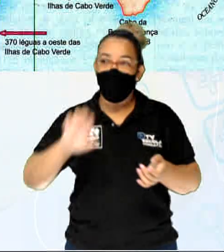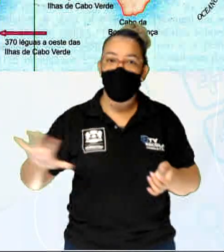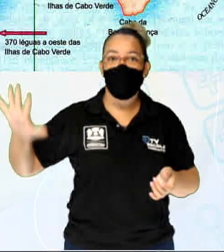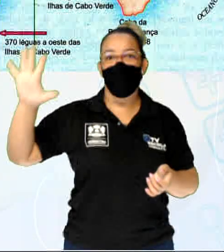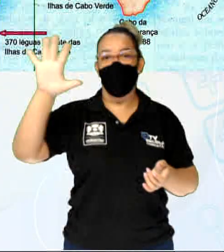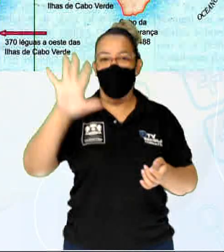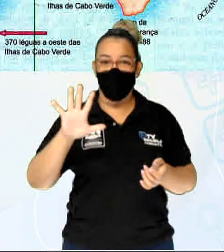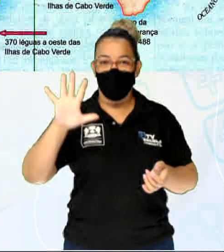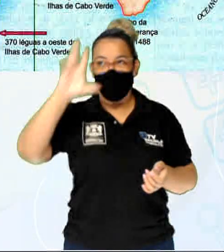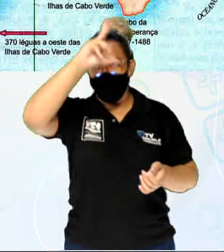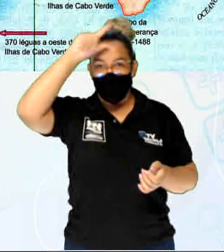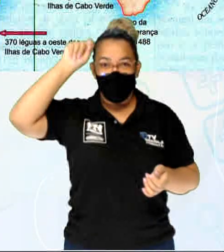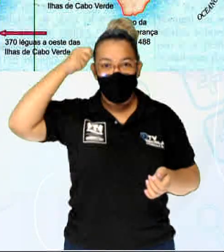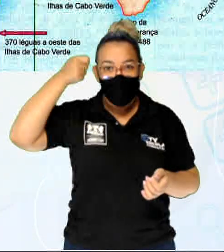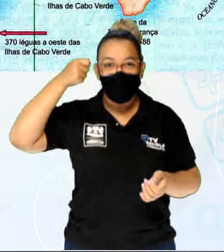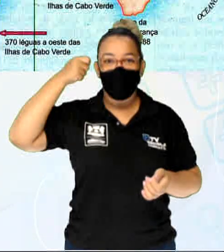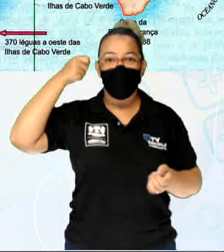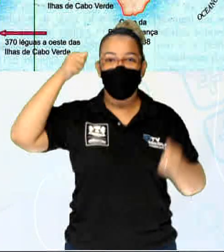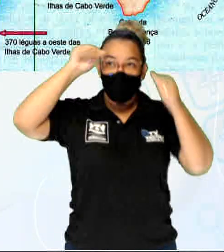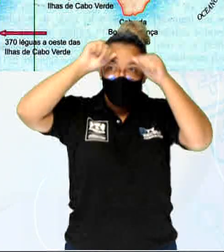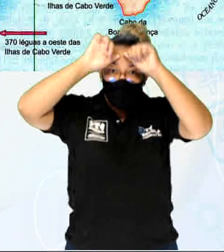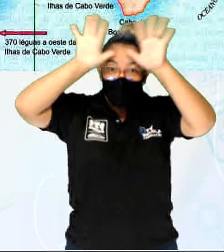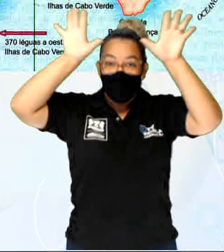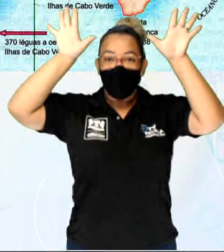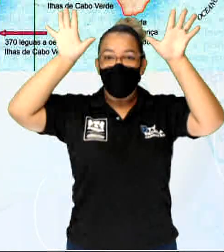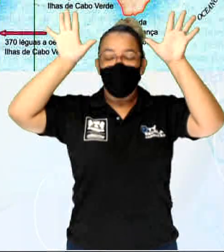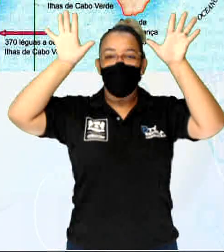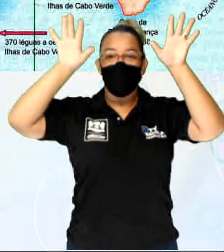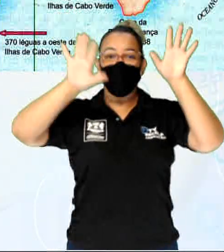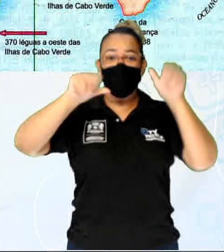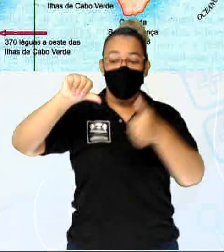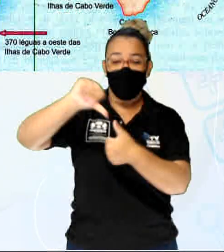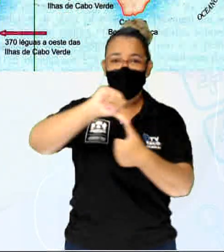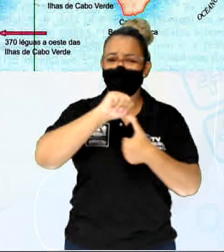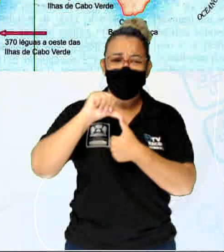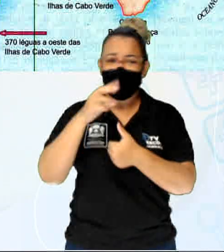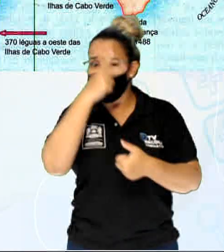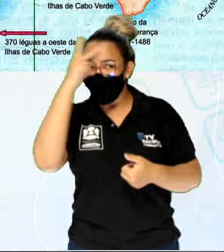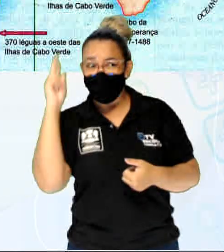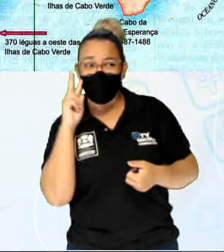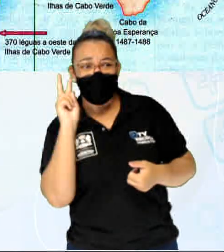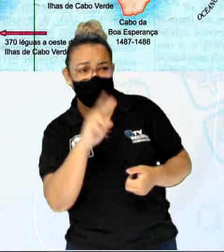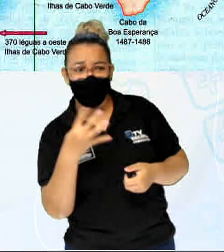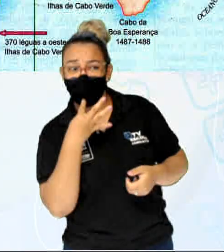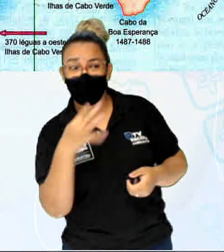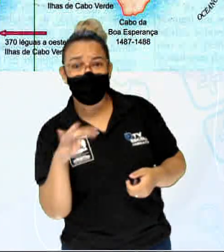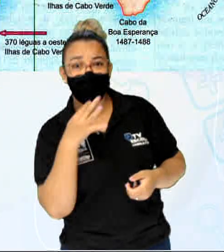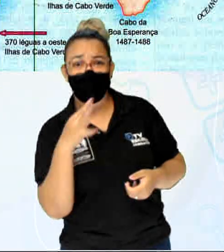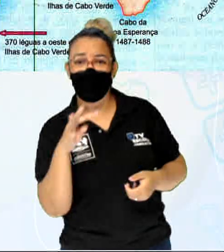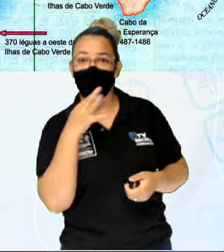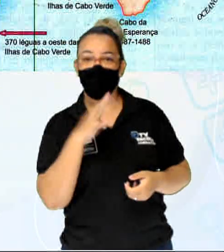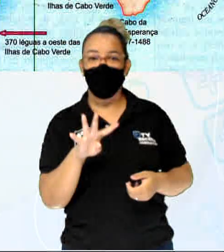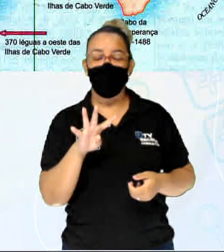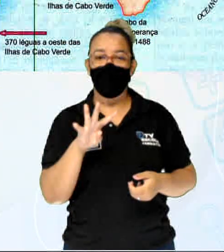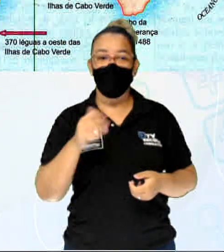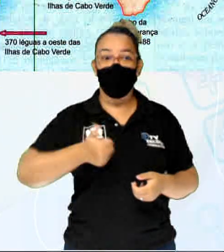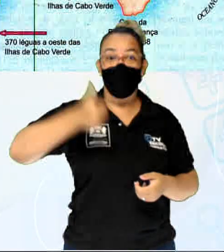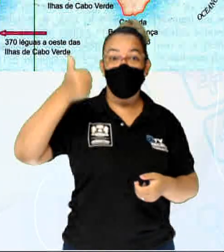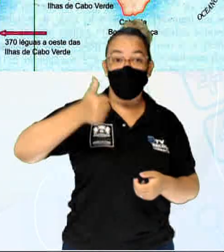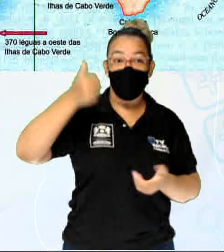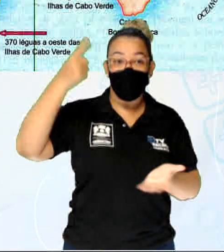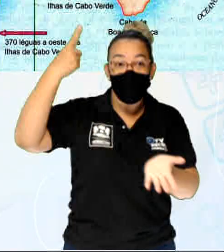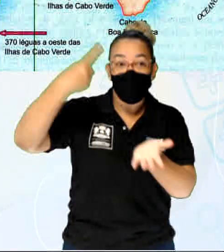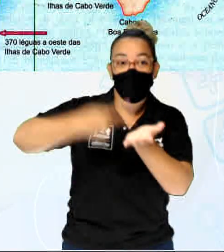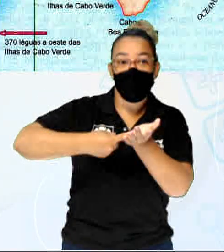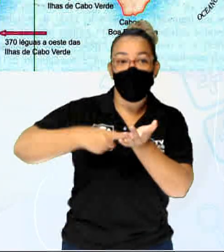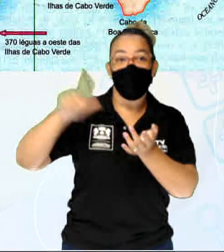África, Europa e Ásia. Essa parte da América era desconhecida ainda pelos europeus. Veio o primeiro tratado, o tratado